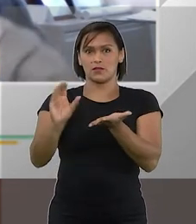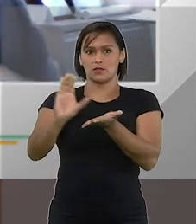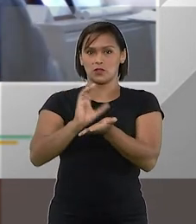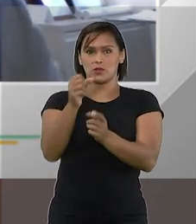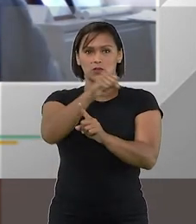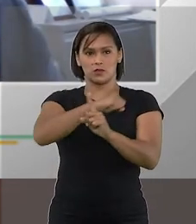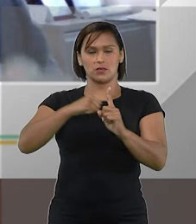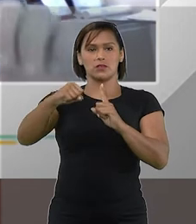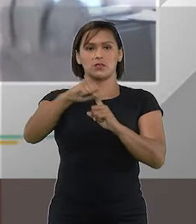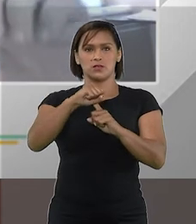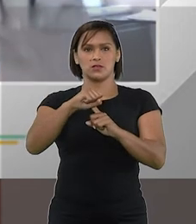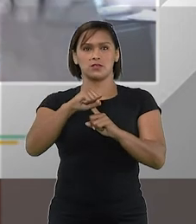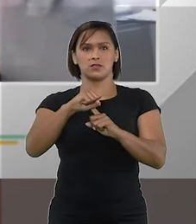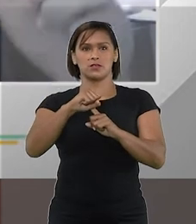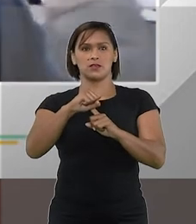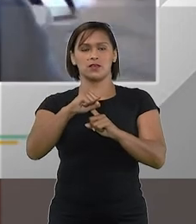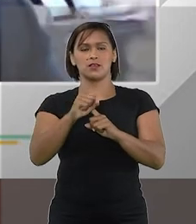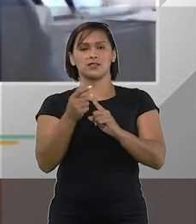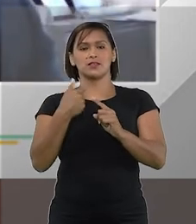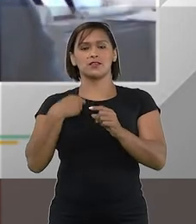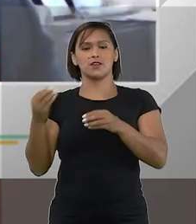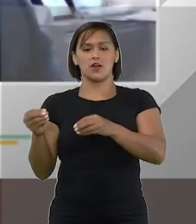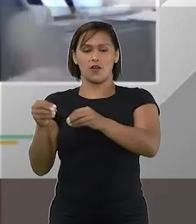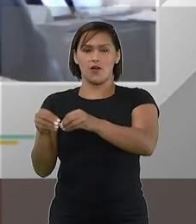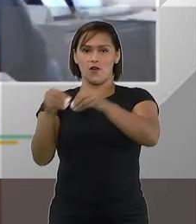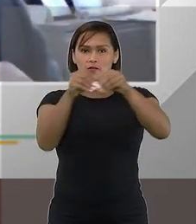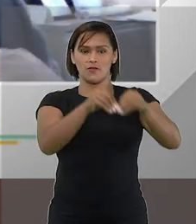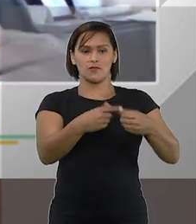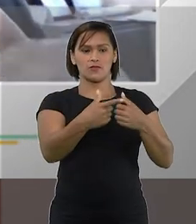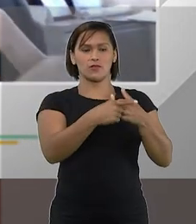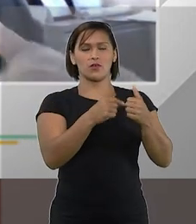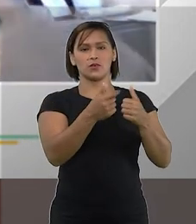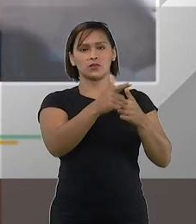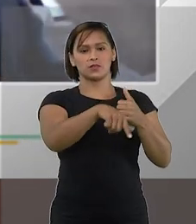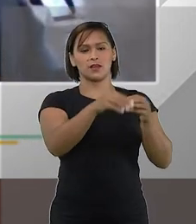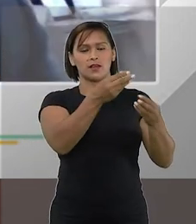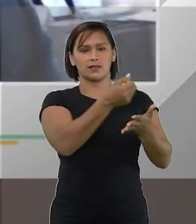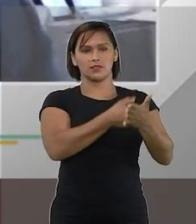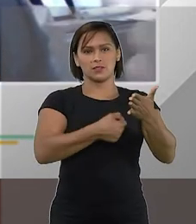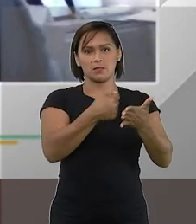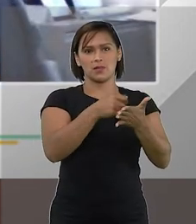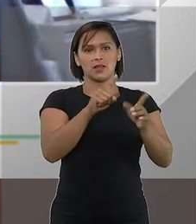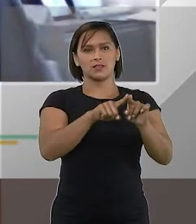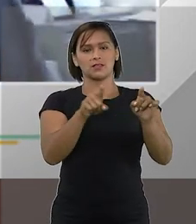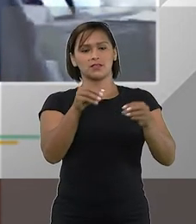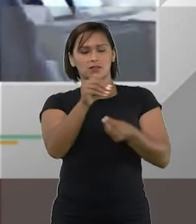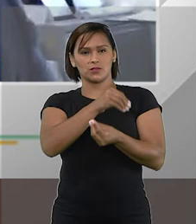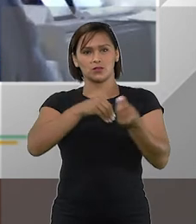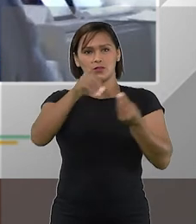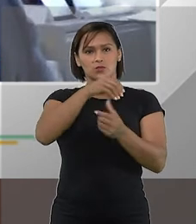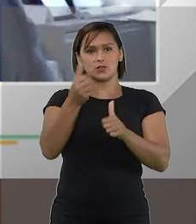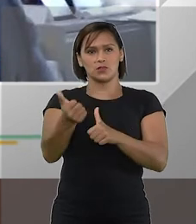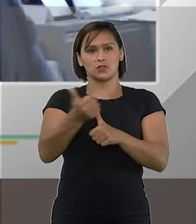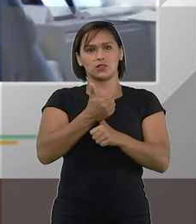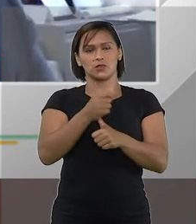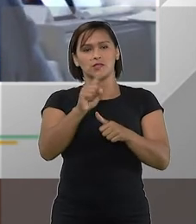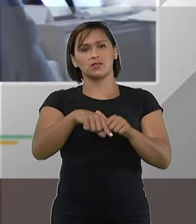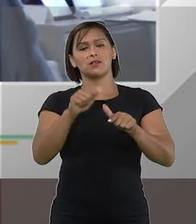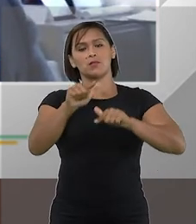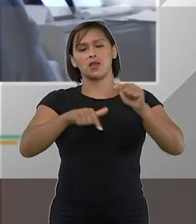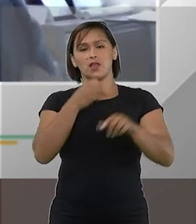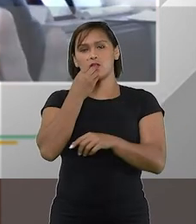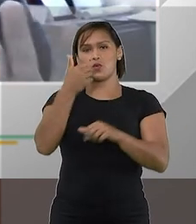econômicos e sociais através da realocação de ativos e da substituição da atividade inviável